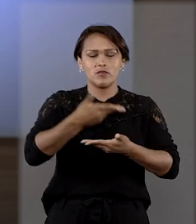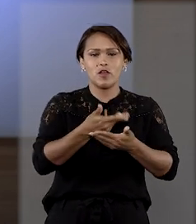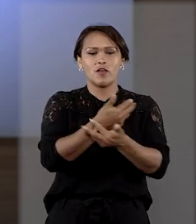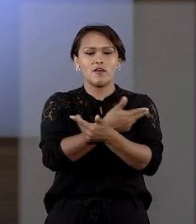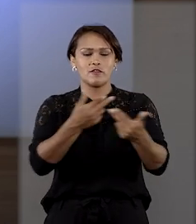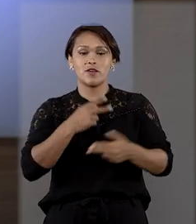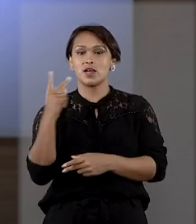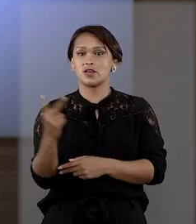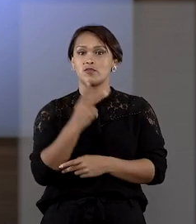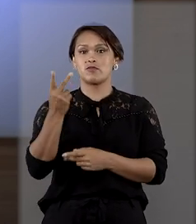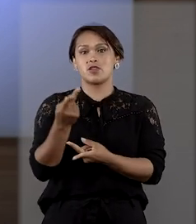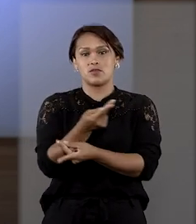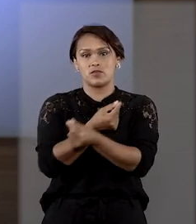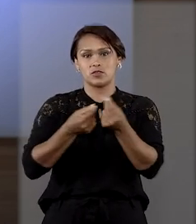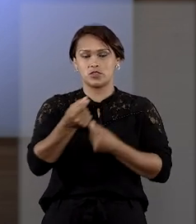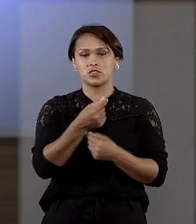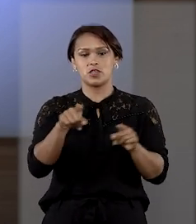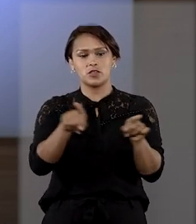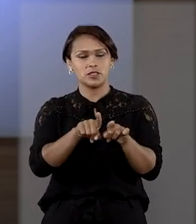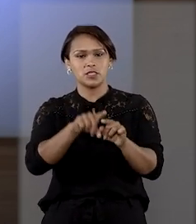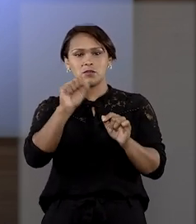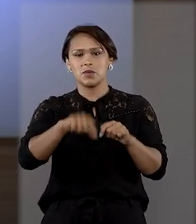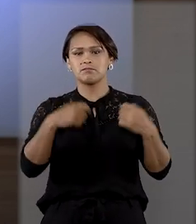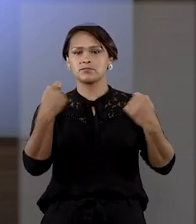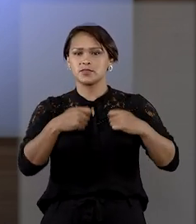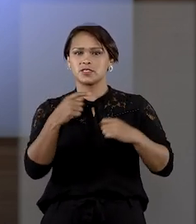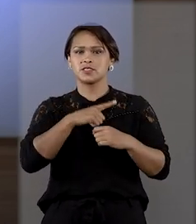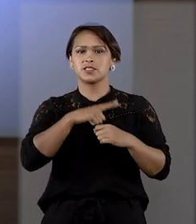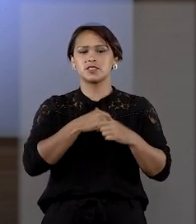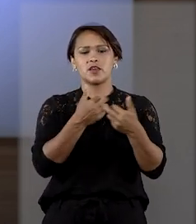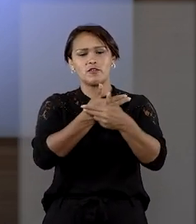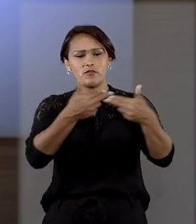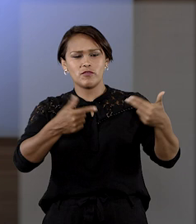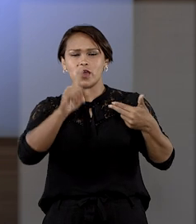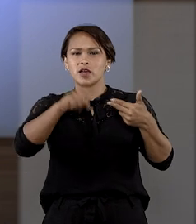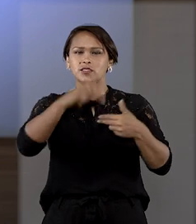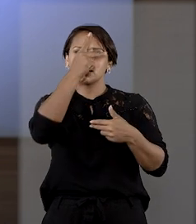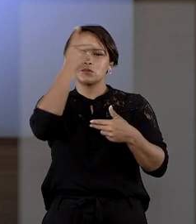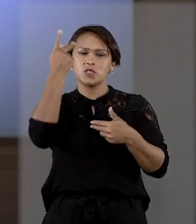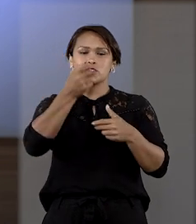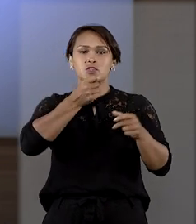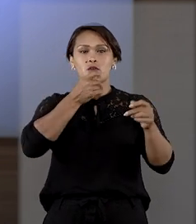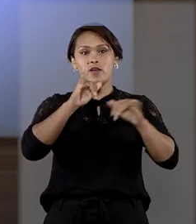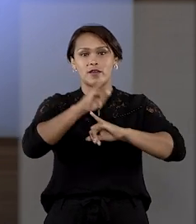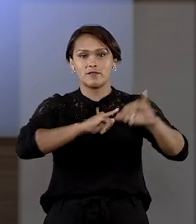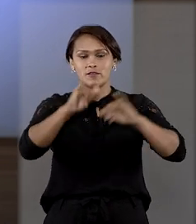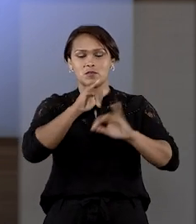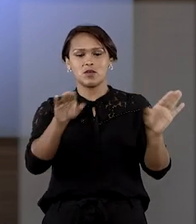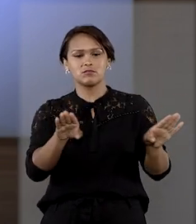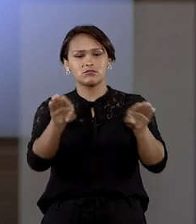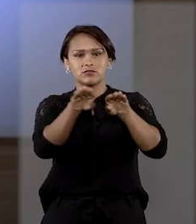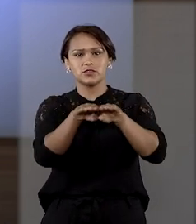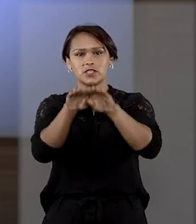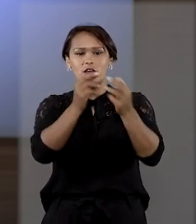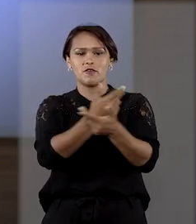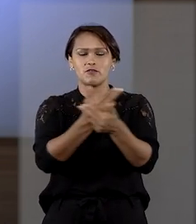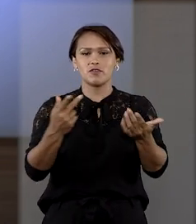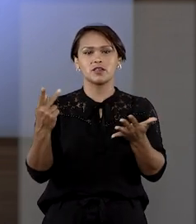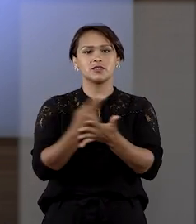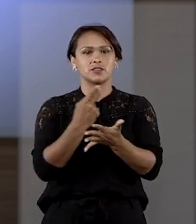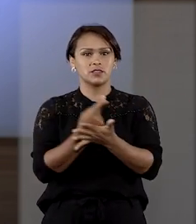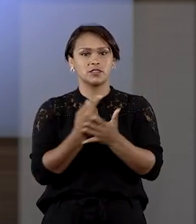vultuosos valores financeiros, além da necessidade de oitiva de várias pessoas, instauração de diversos